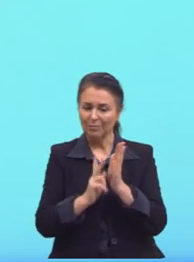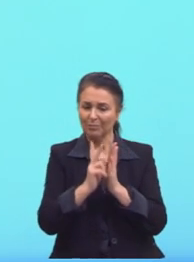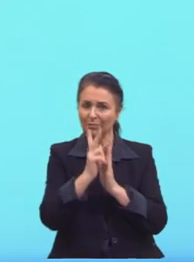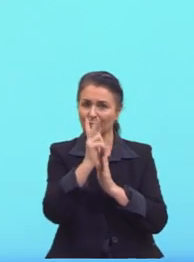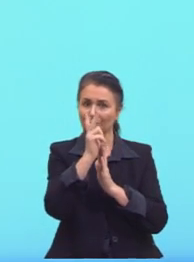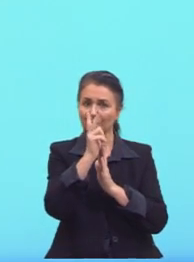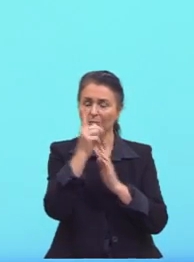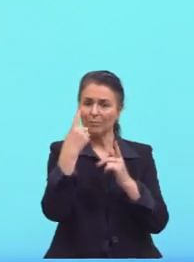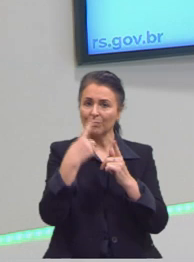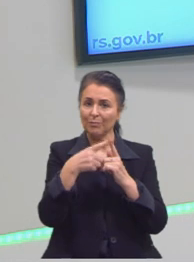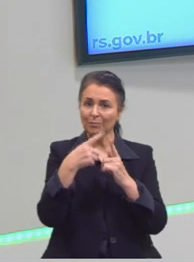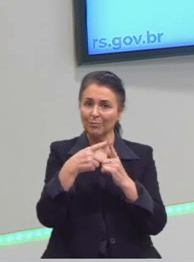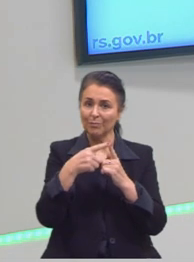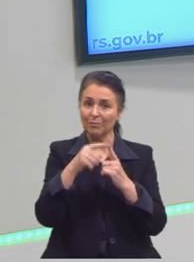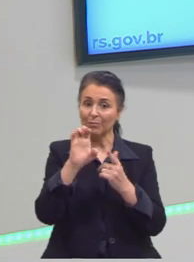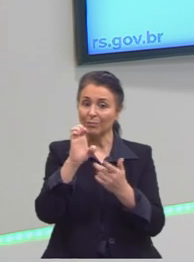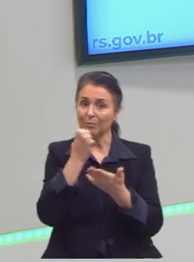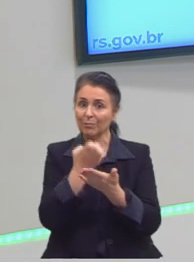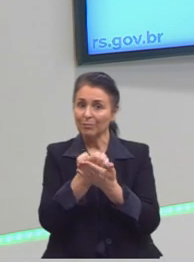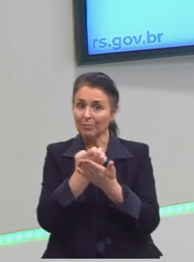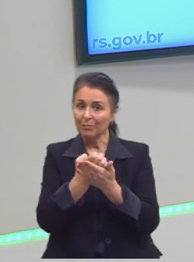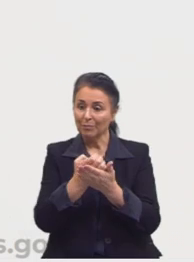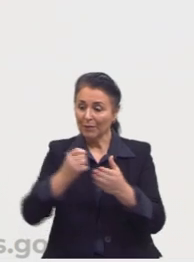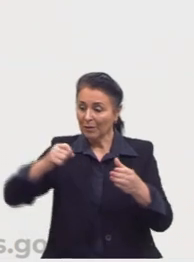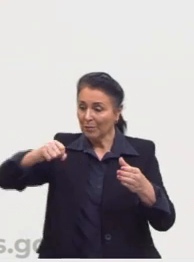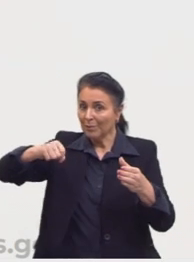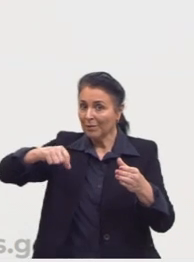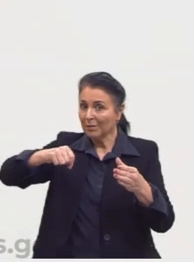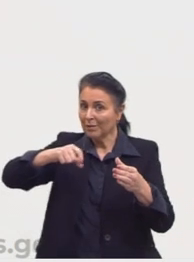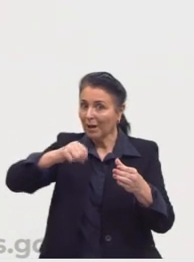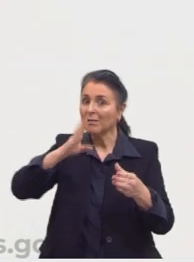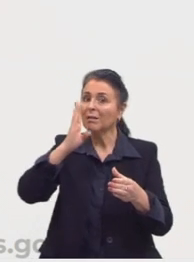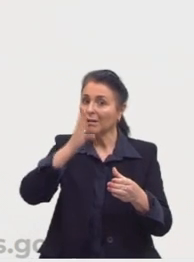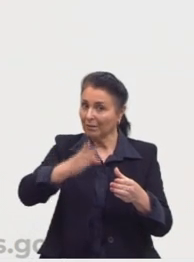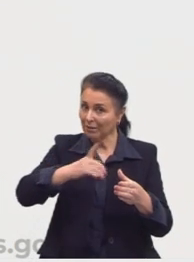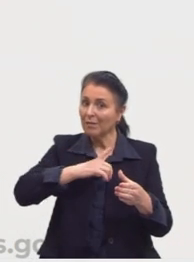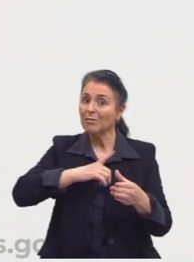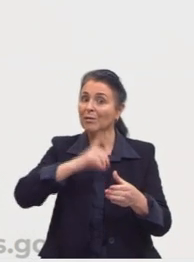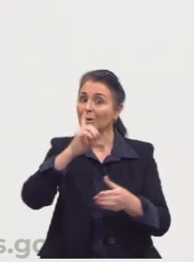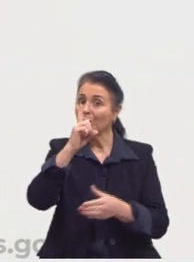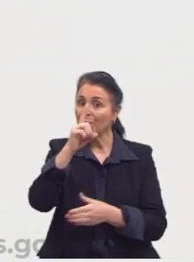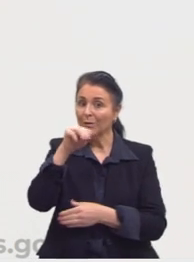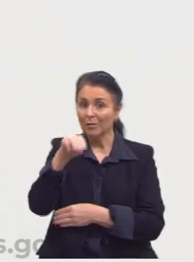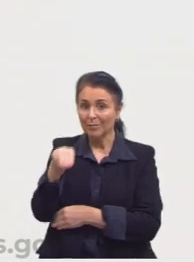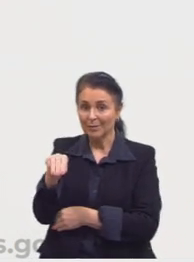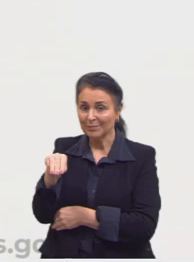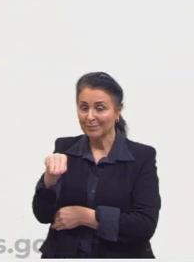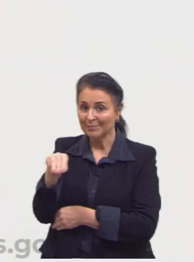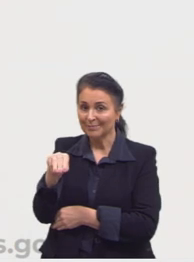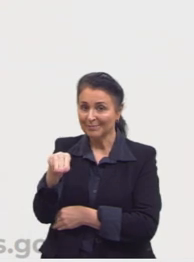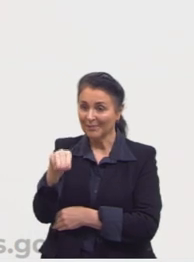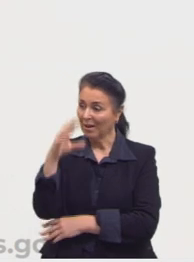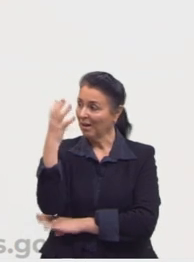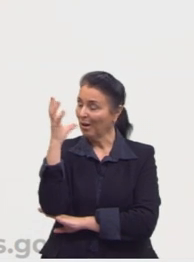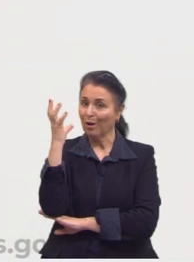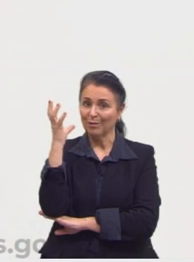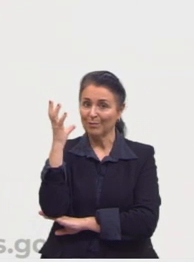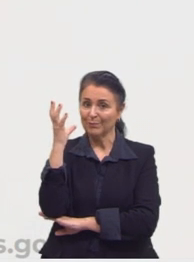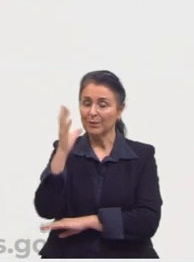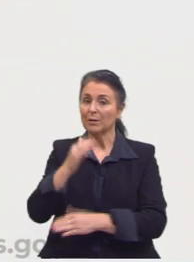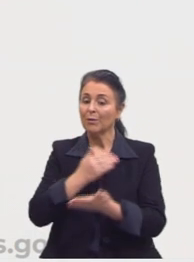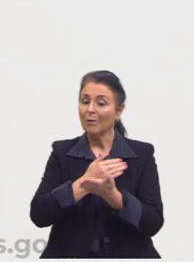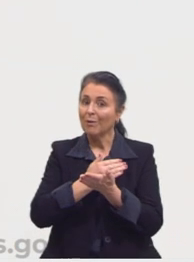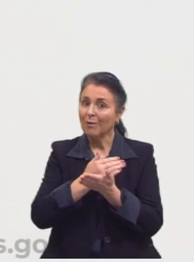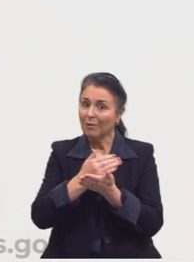Porque ali o exercício diz que ela foi plantada, né? No momento em ela foi plantada, ela já tinha um metro de altura. E a gente